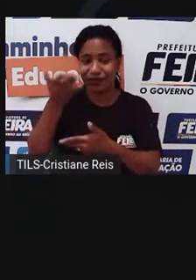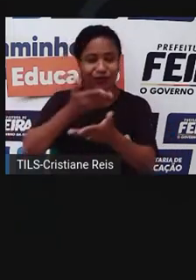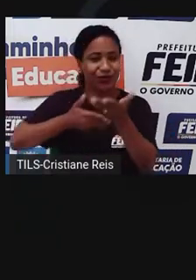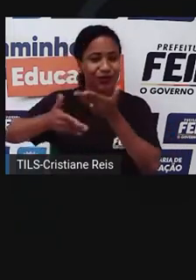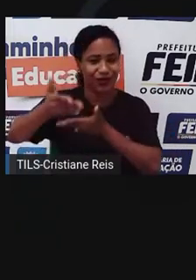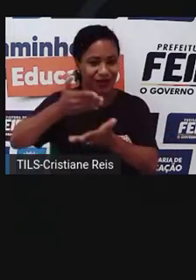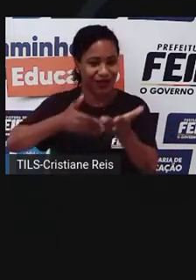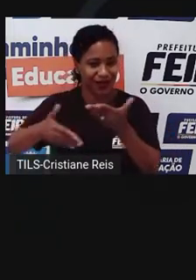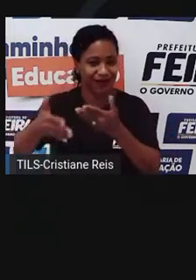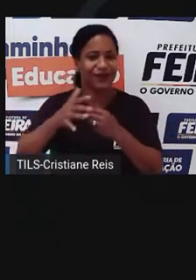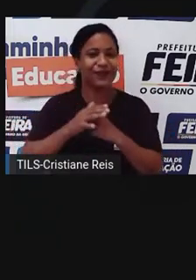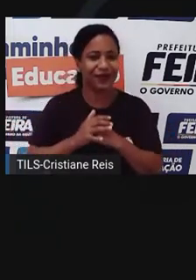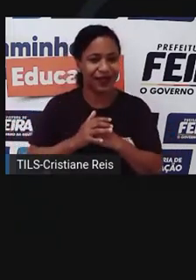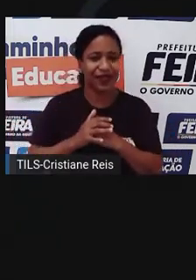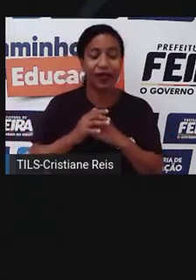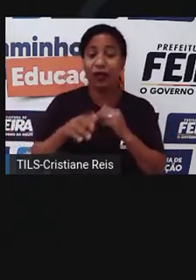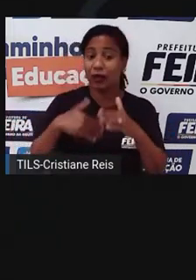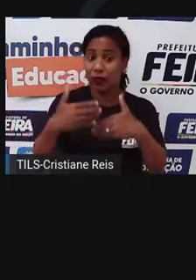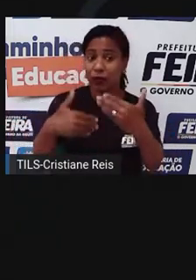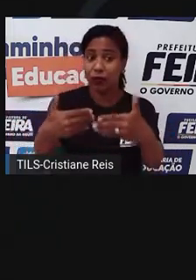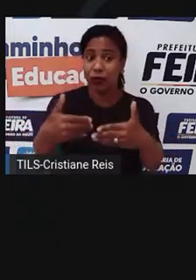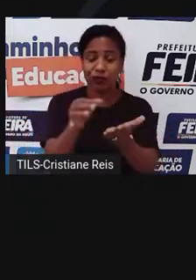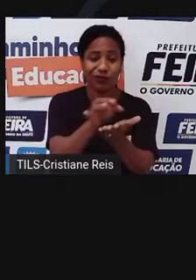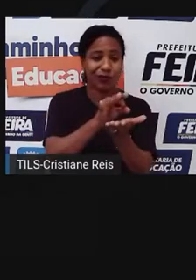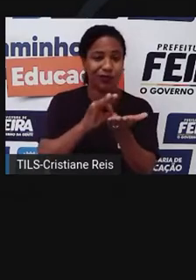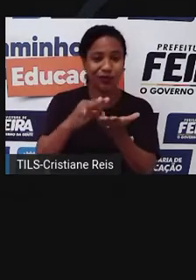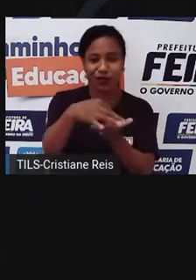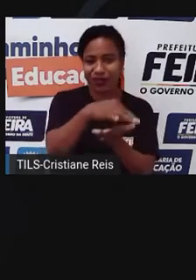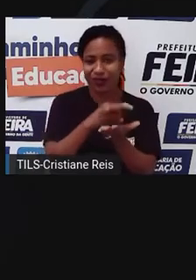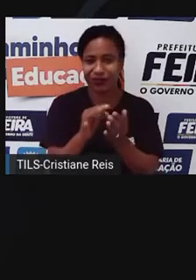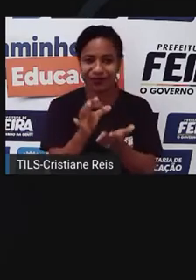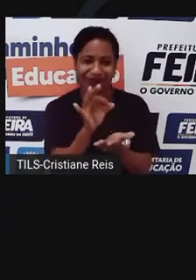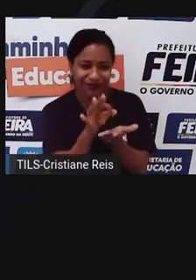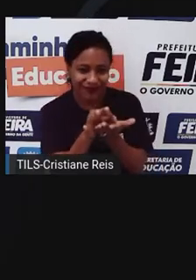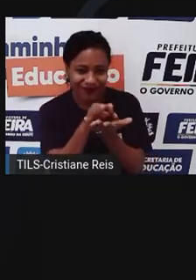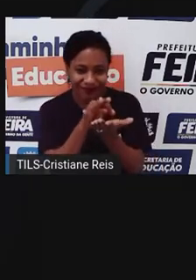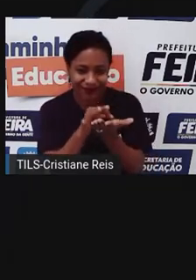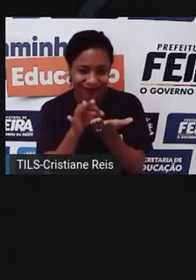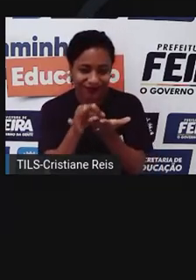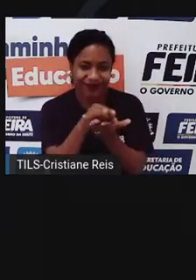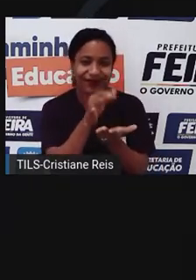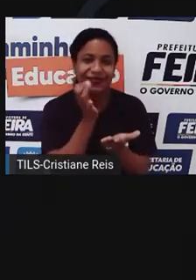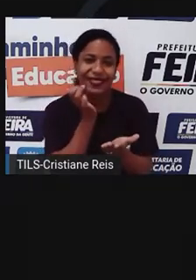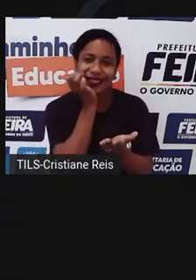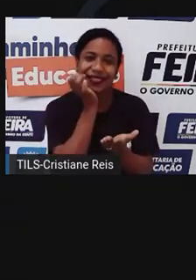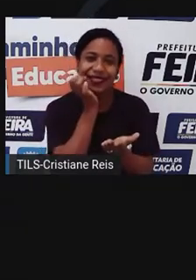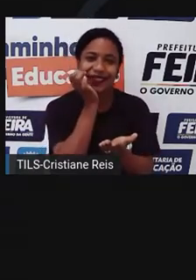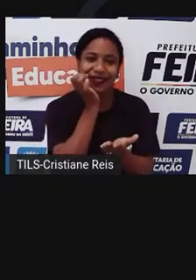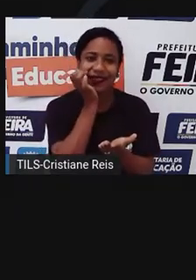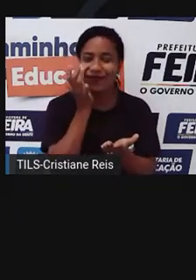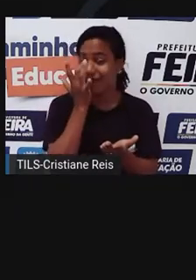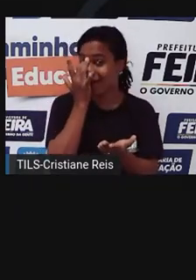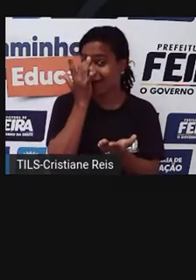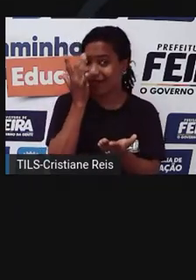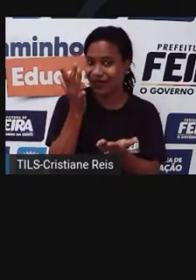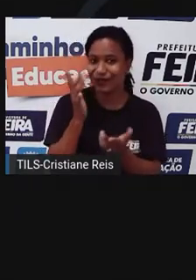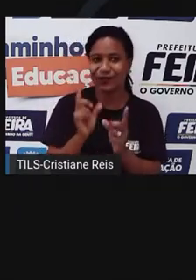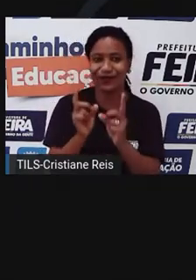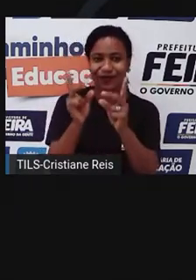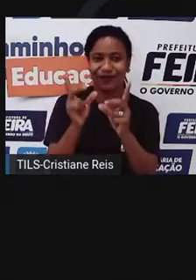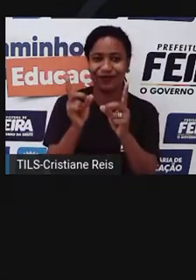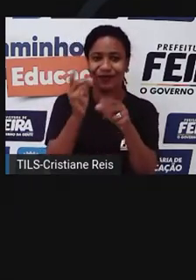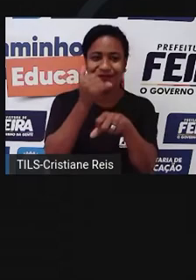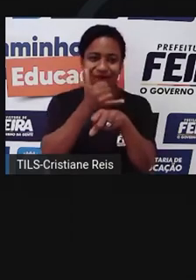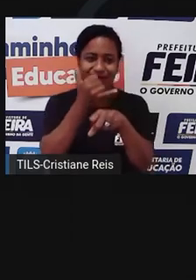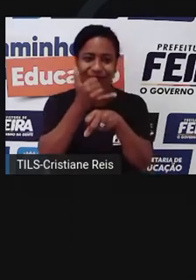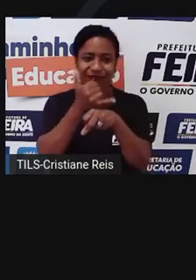do tempo, surgiram as primeiras moedas nos moldes que conhecemos. Devido a sua praticidade, o uso de moedas de metal passou a